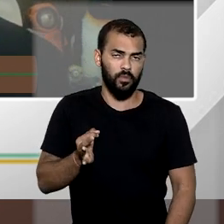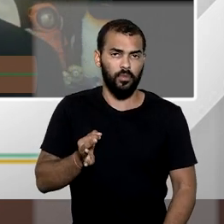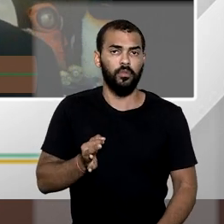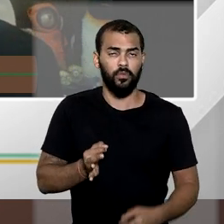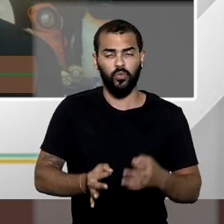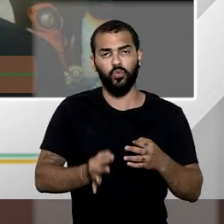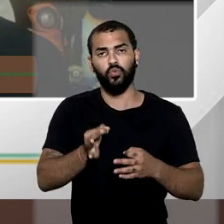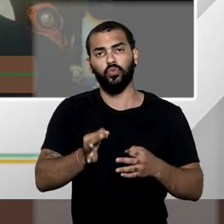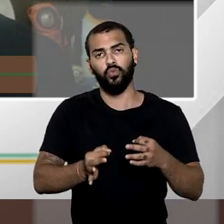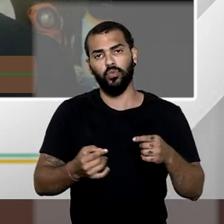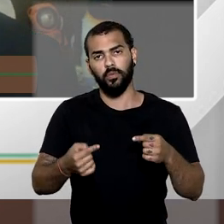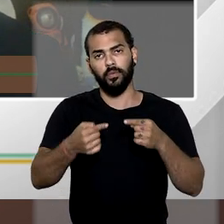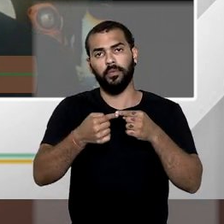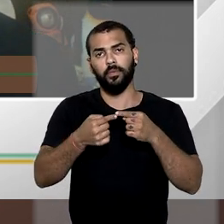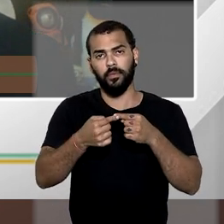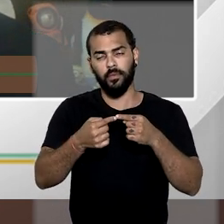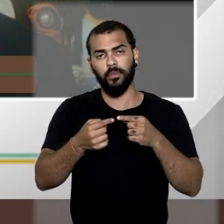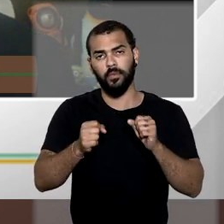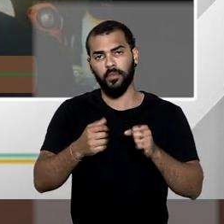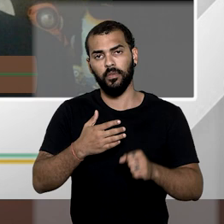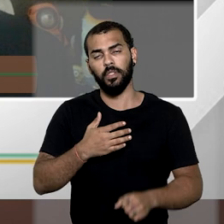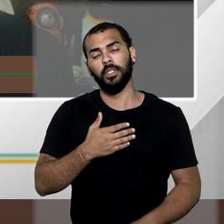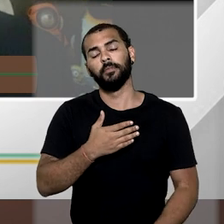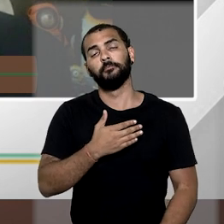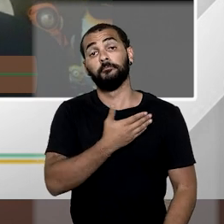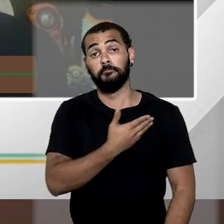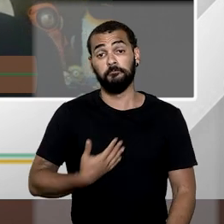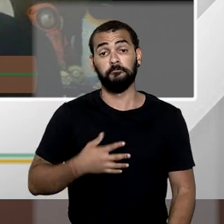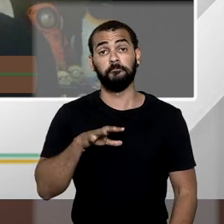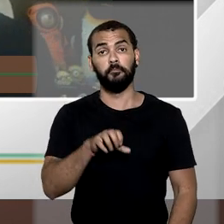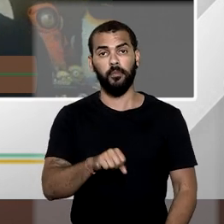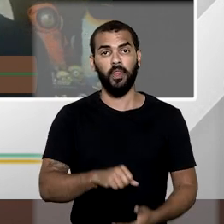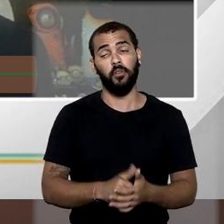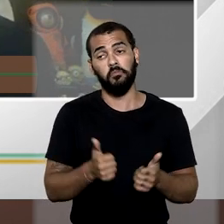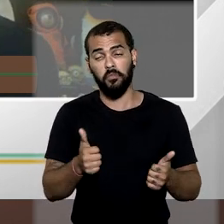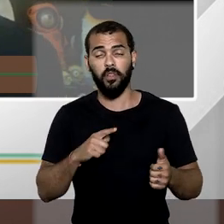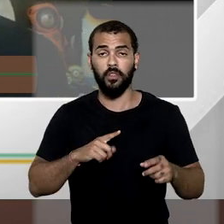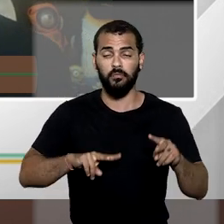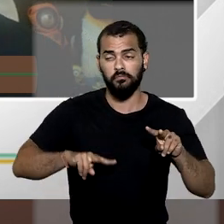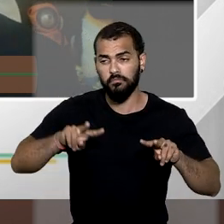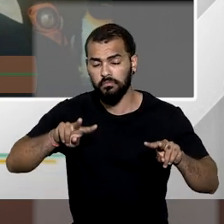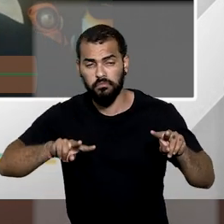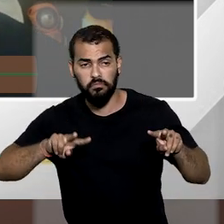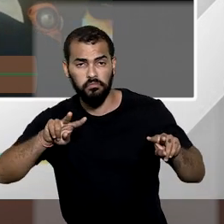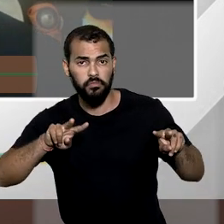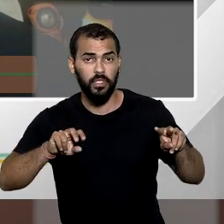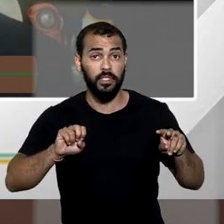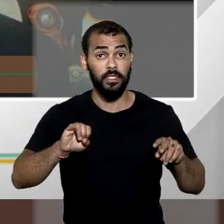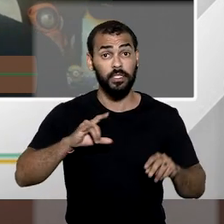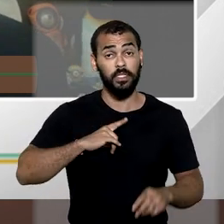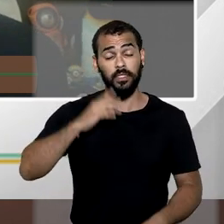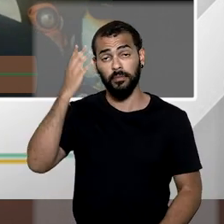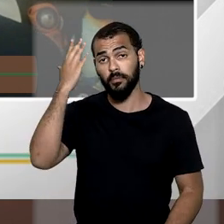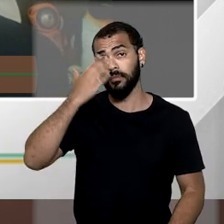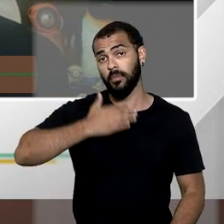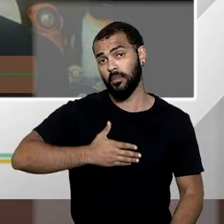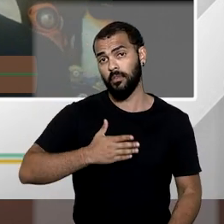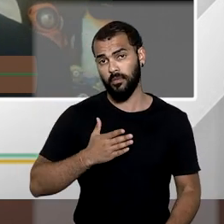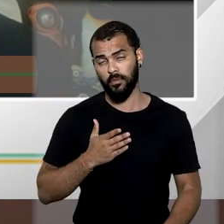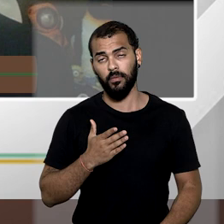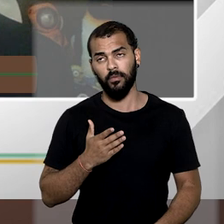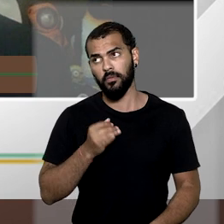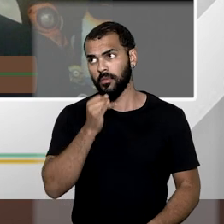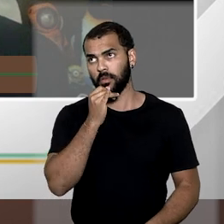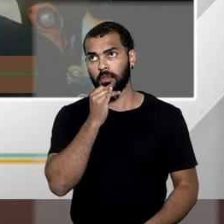para que se promova a desapropriação após a perícia se ainda houver alguma prova a ser produzida